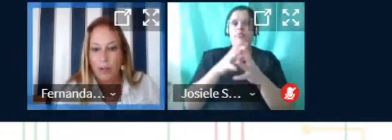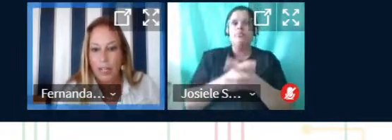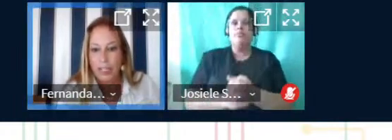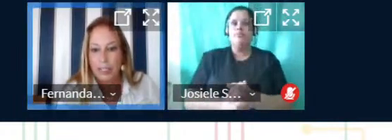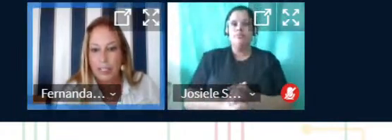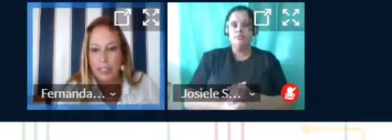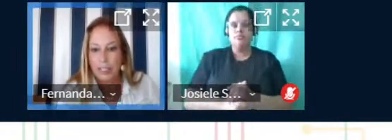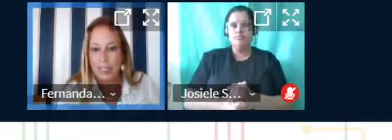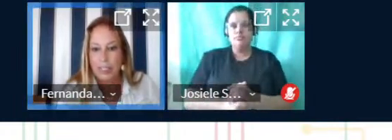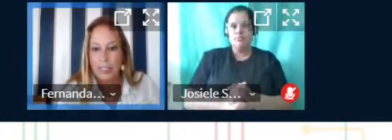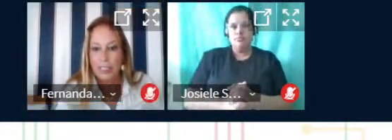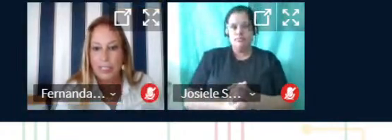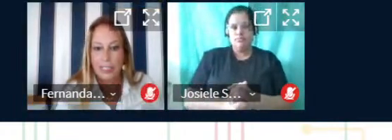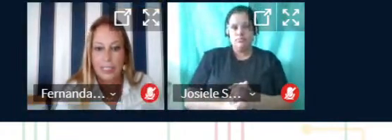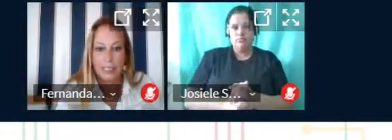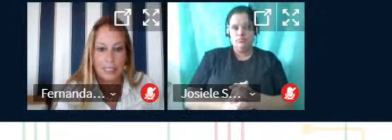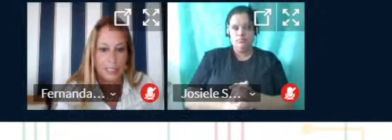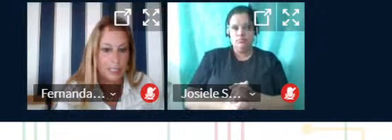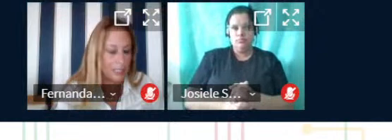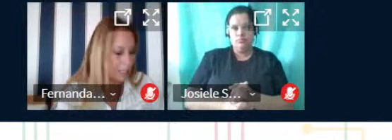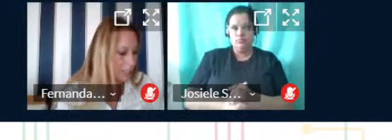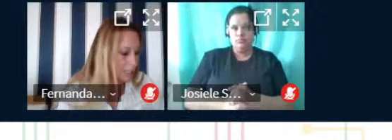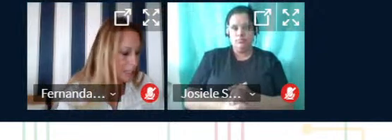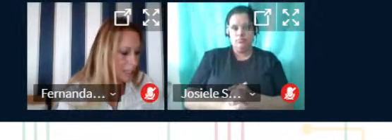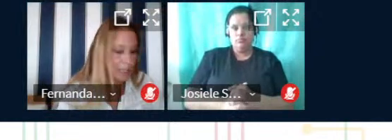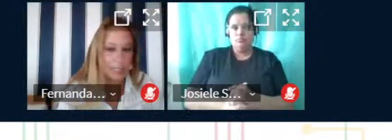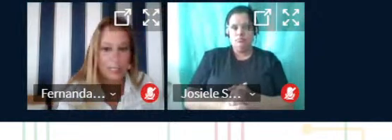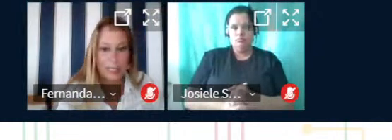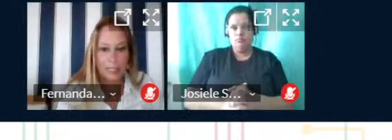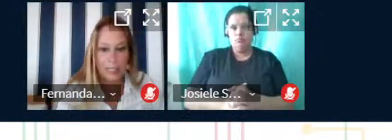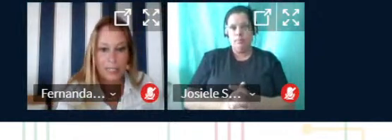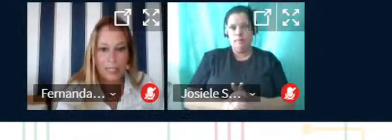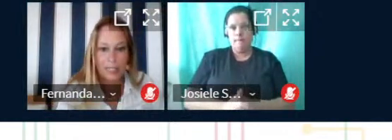Faremos agora... Tchau,